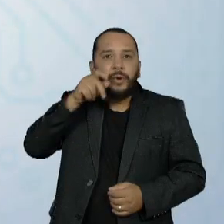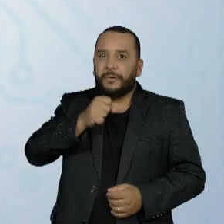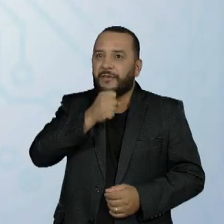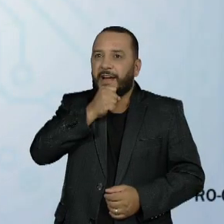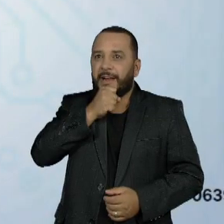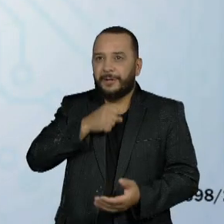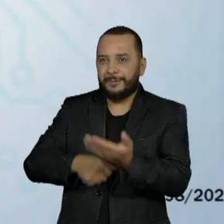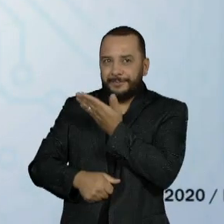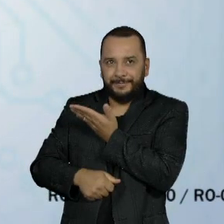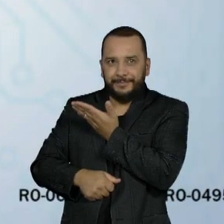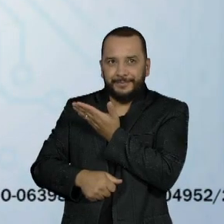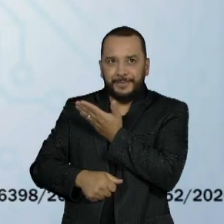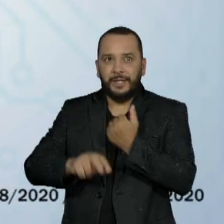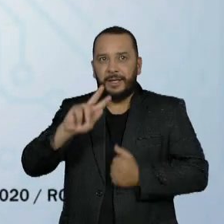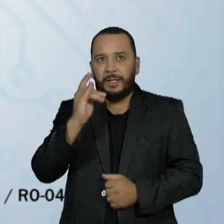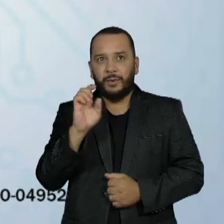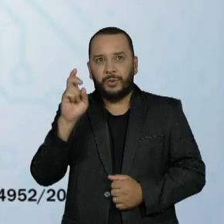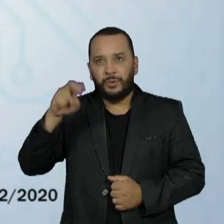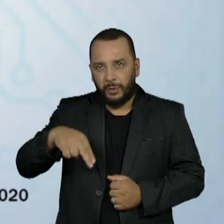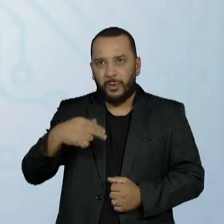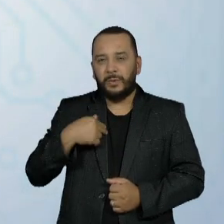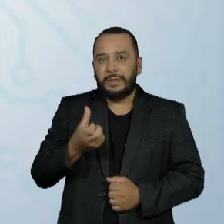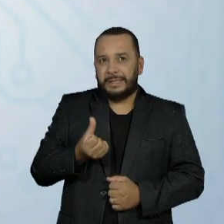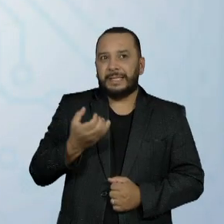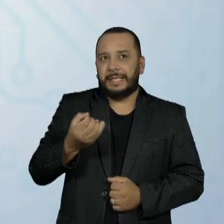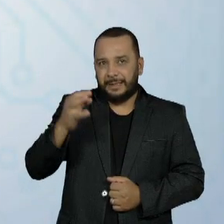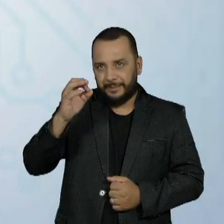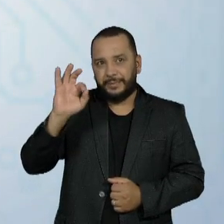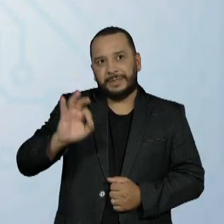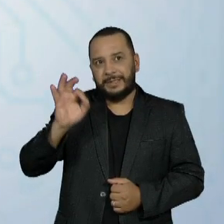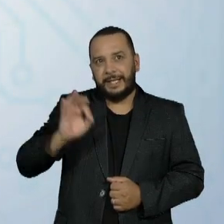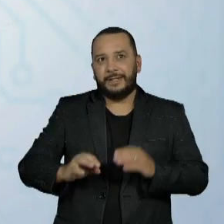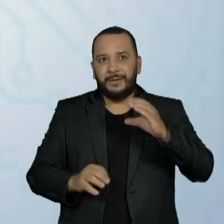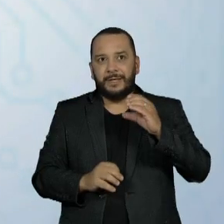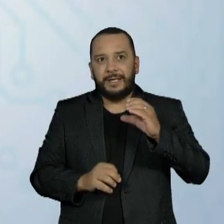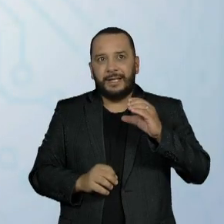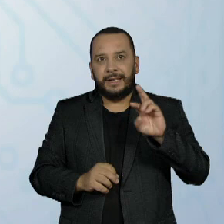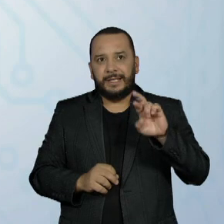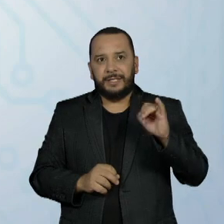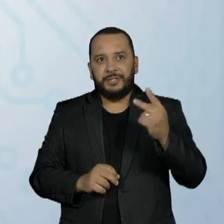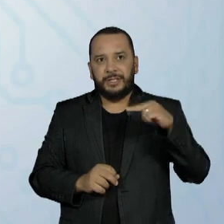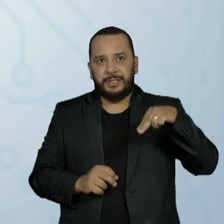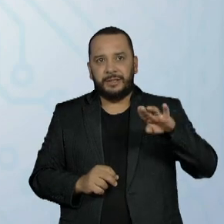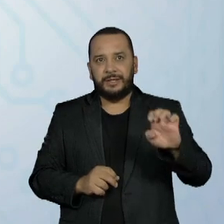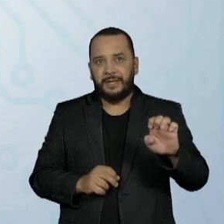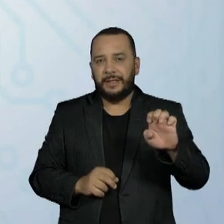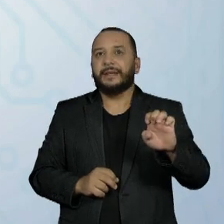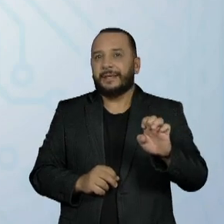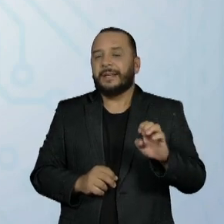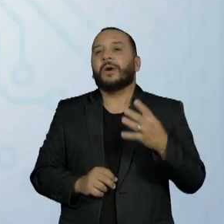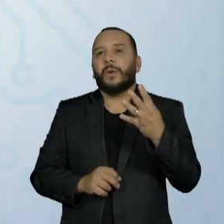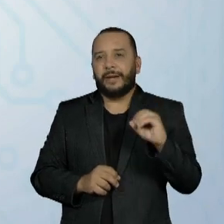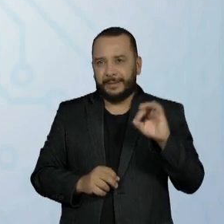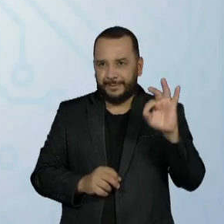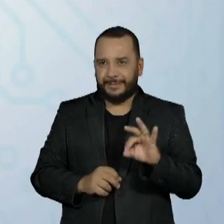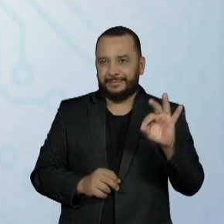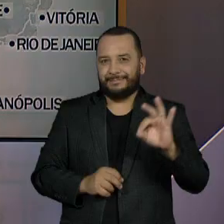Hildon Chaves, do PSDB, lidera com 60%. Cristiane Lopes, do PP, tem 40%.